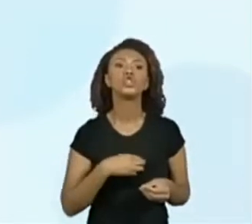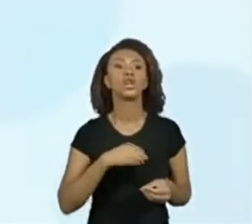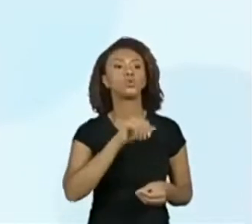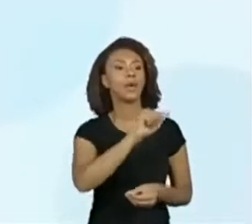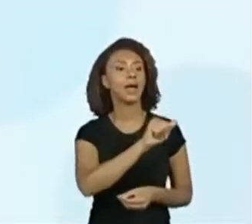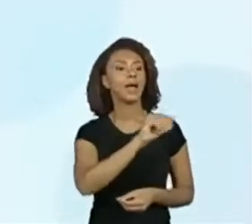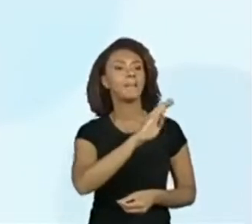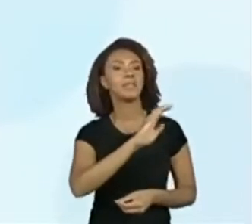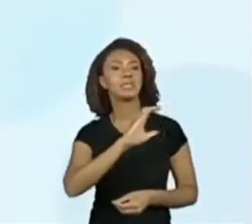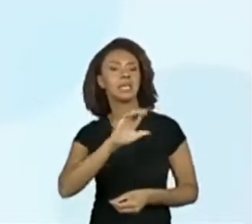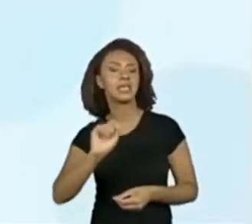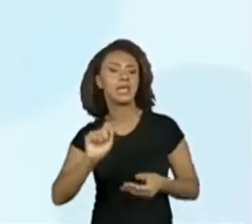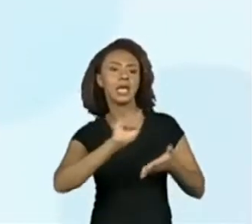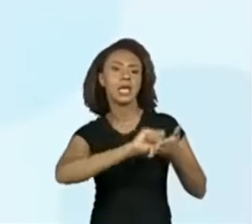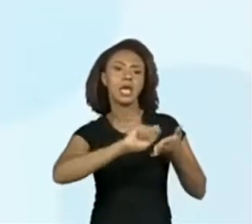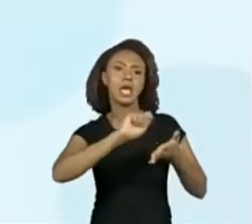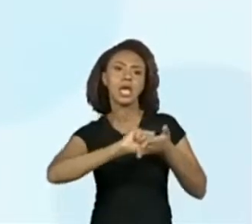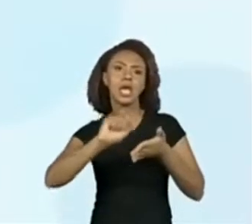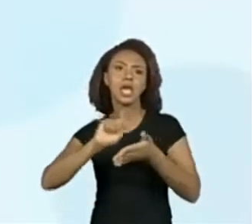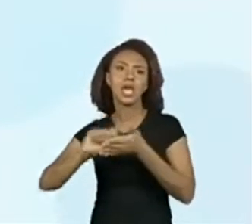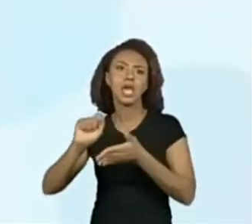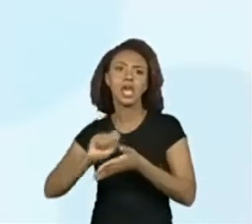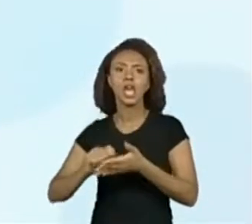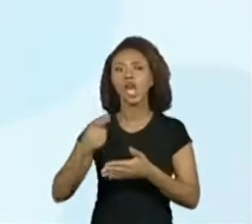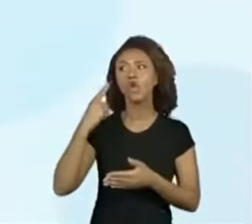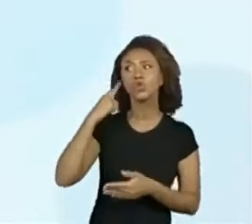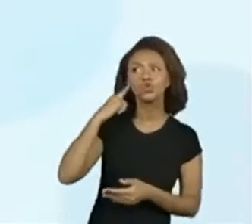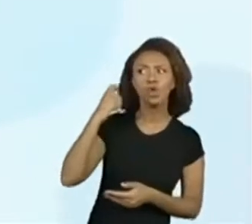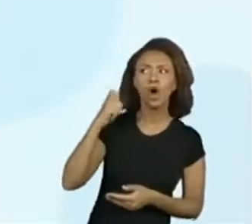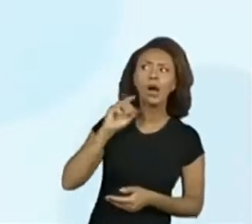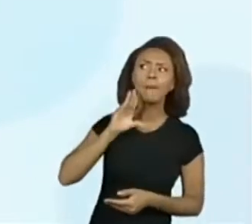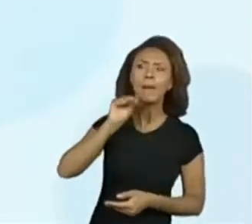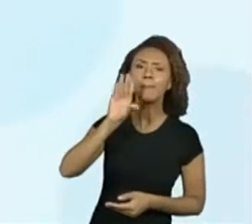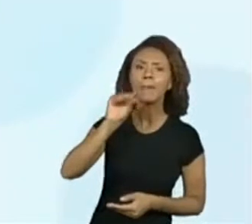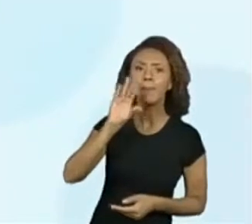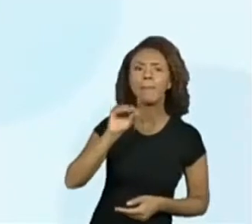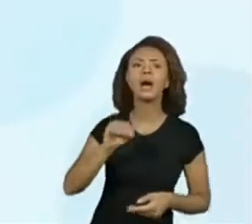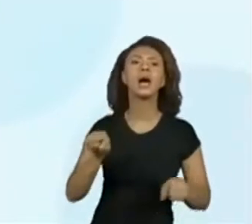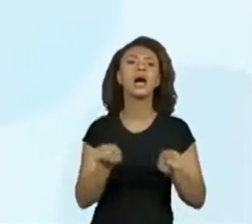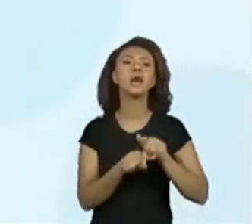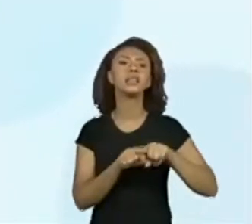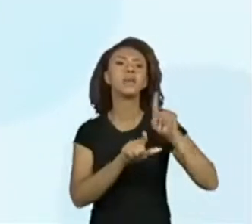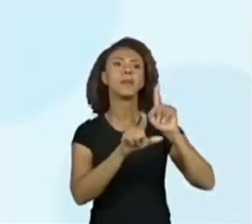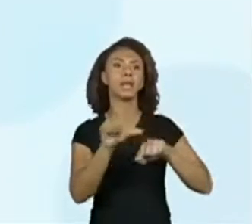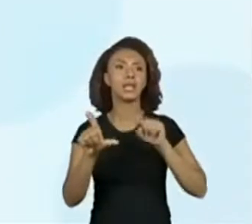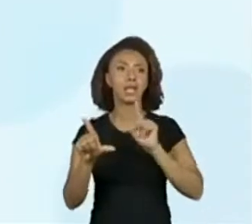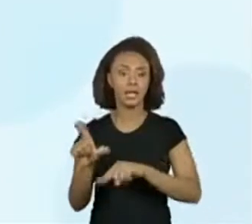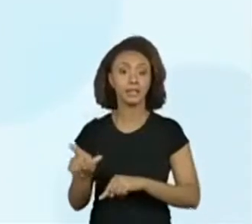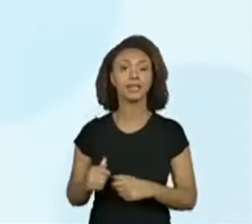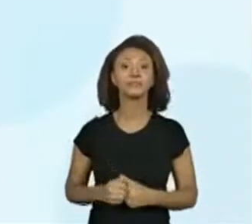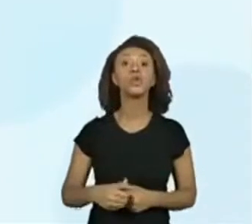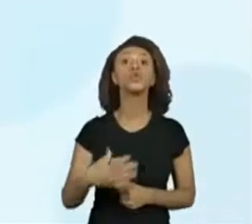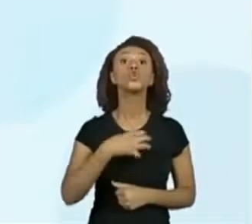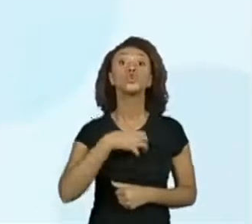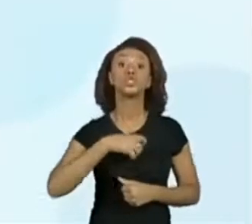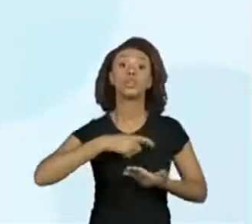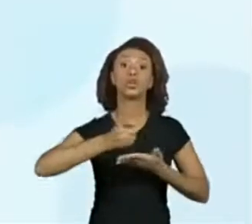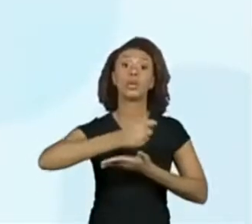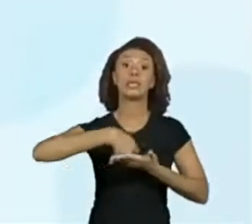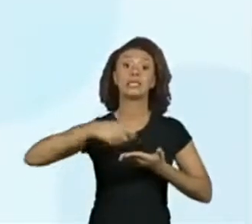segmentos sonoros e letras. E comparar escritas convencionais e não